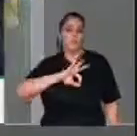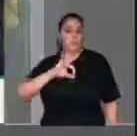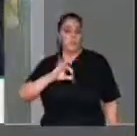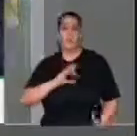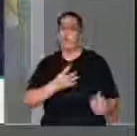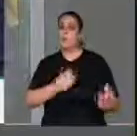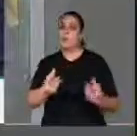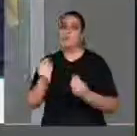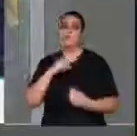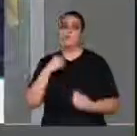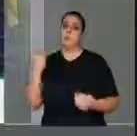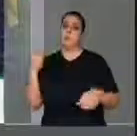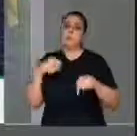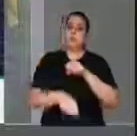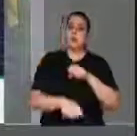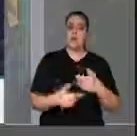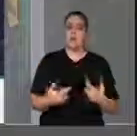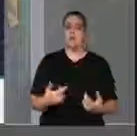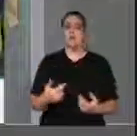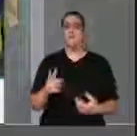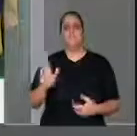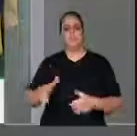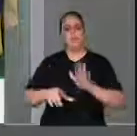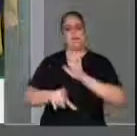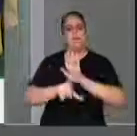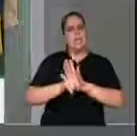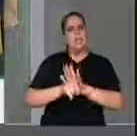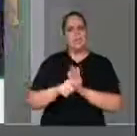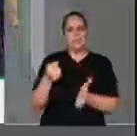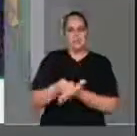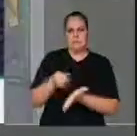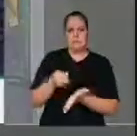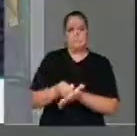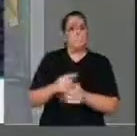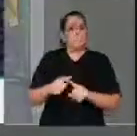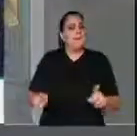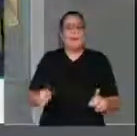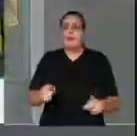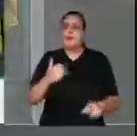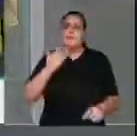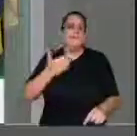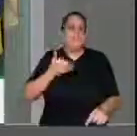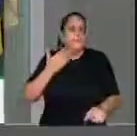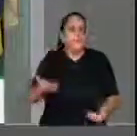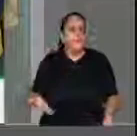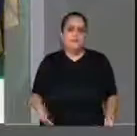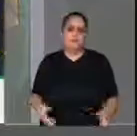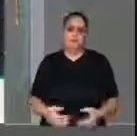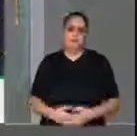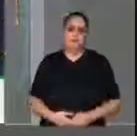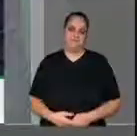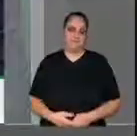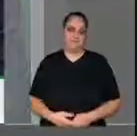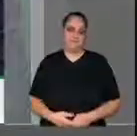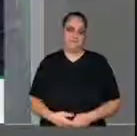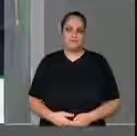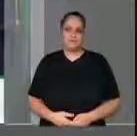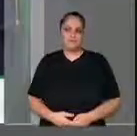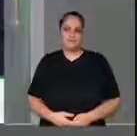colocamos como crime hediondo, quem matar policial, o crime continuou. É os presídios de dentro dos